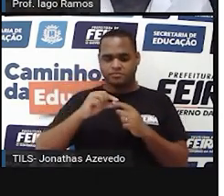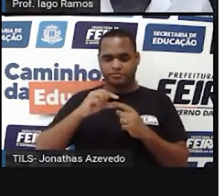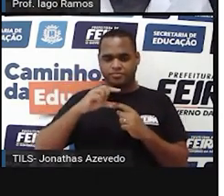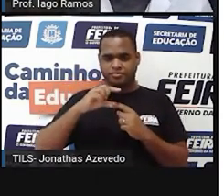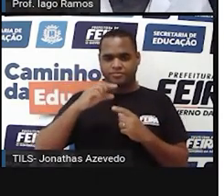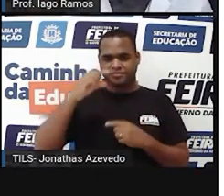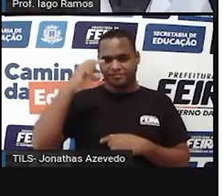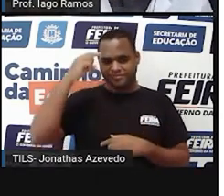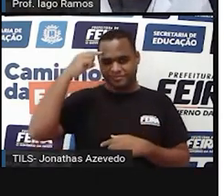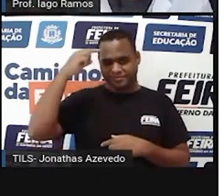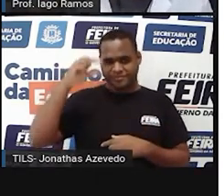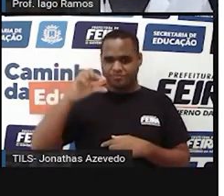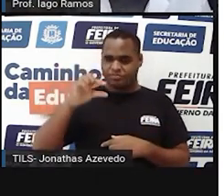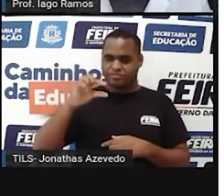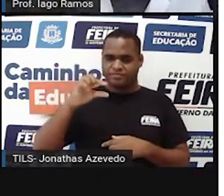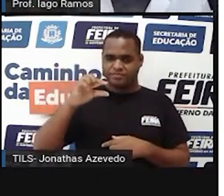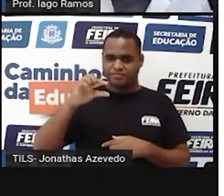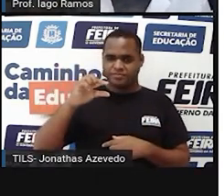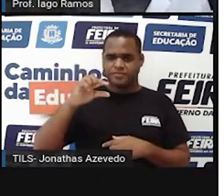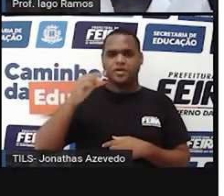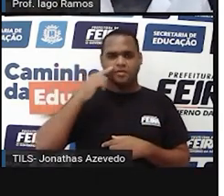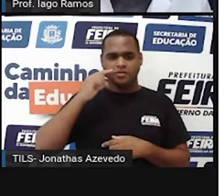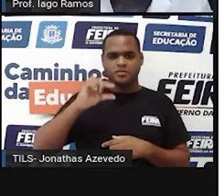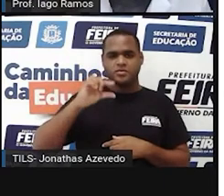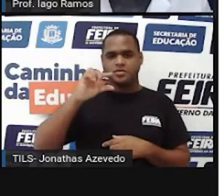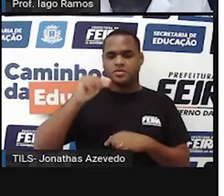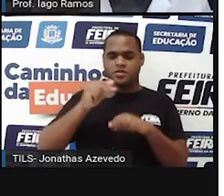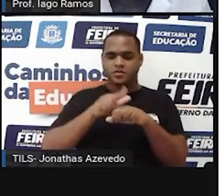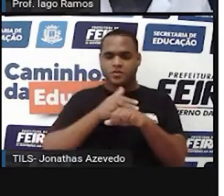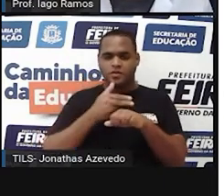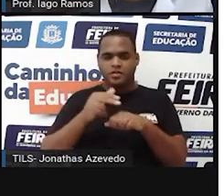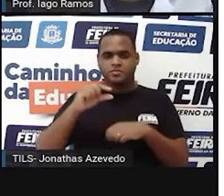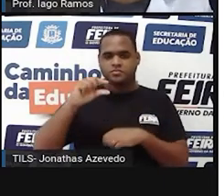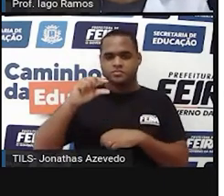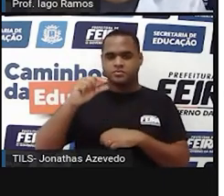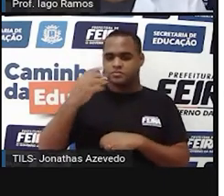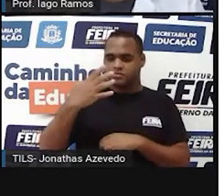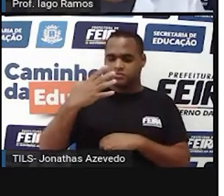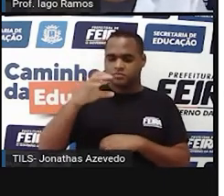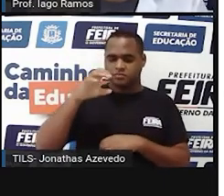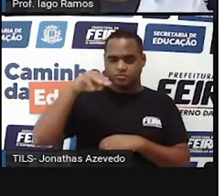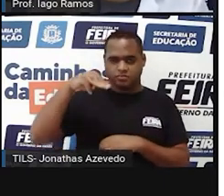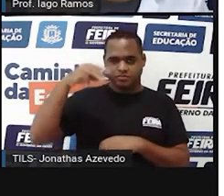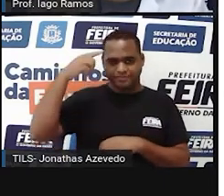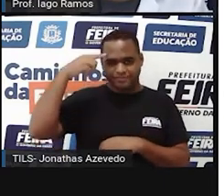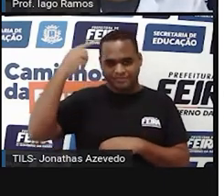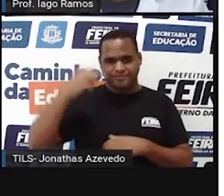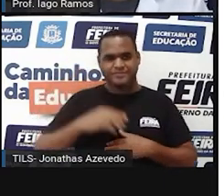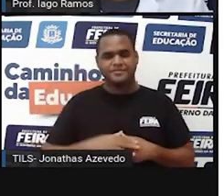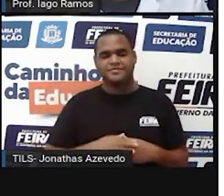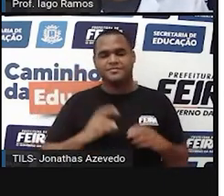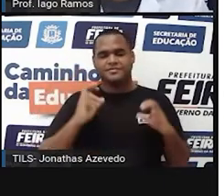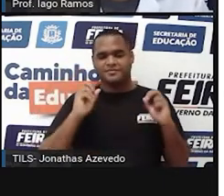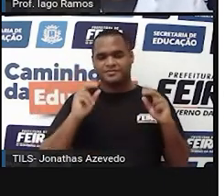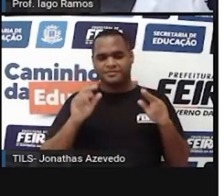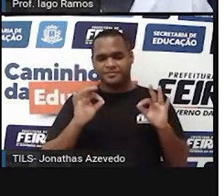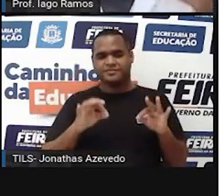que a gente fala assim, a grossura, a grossura do chocolate, ó, 4 centímetros. Certo?